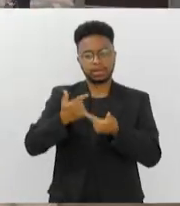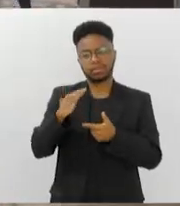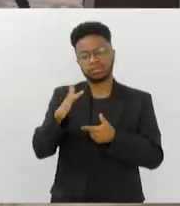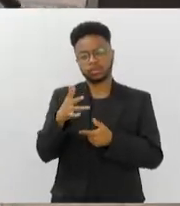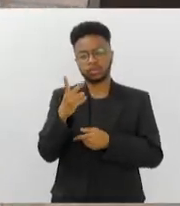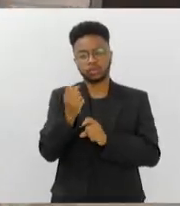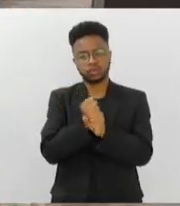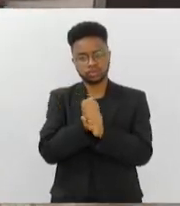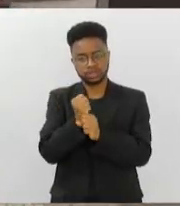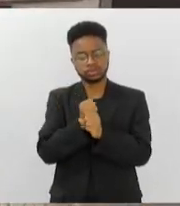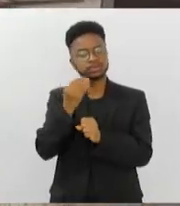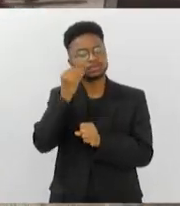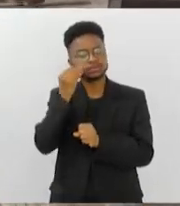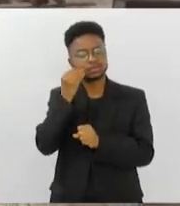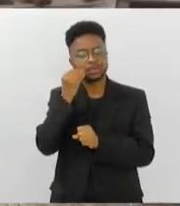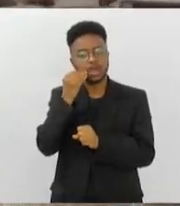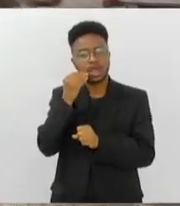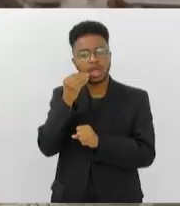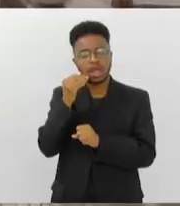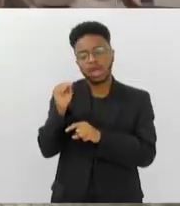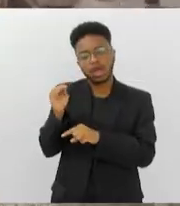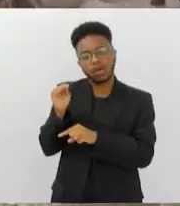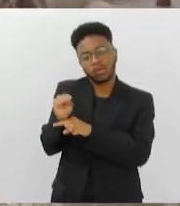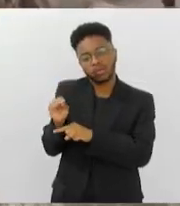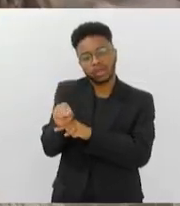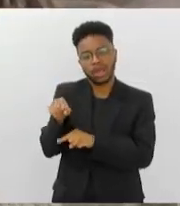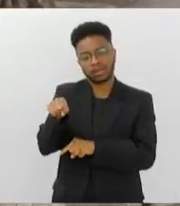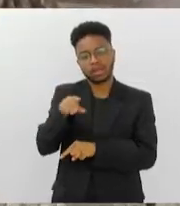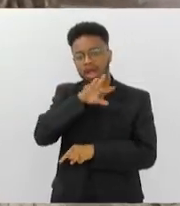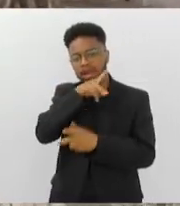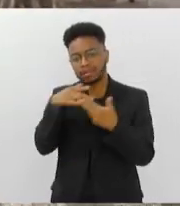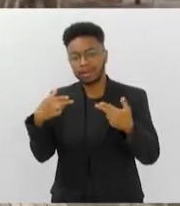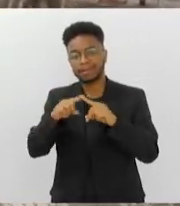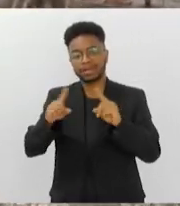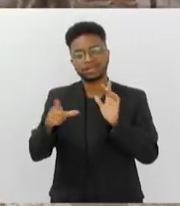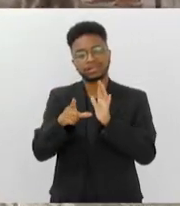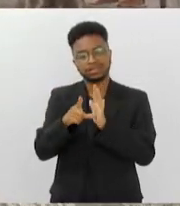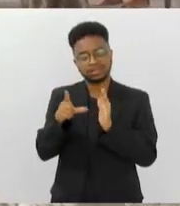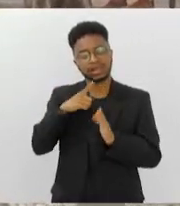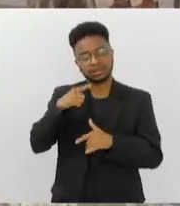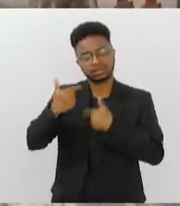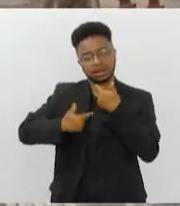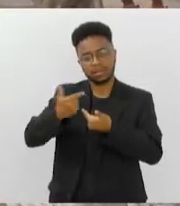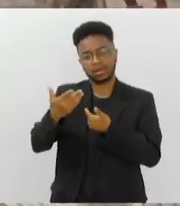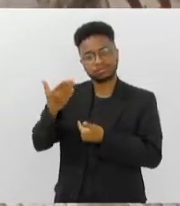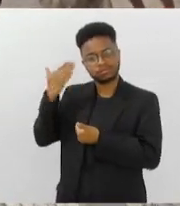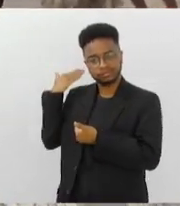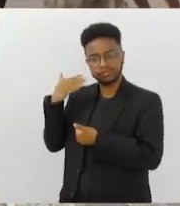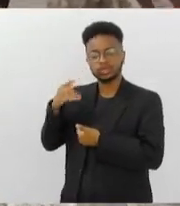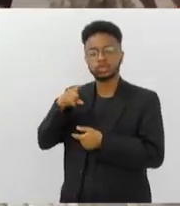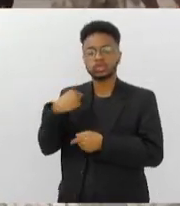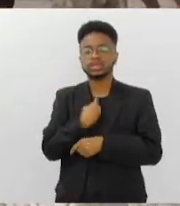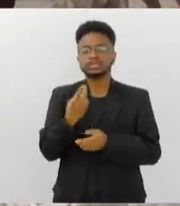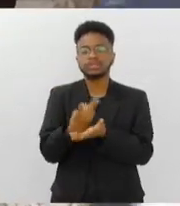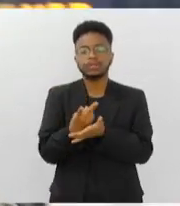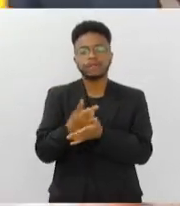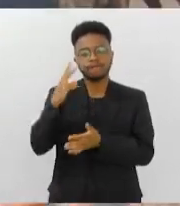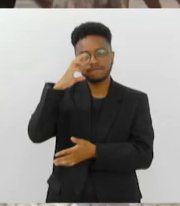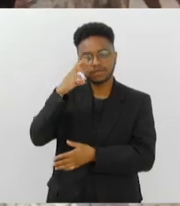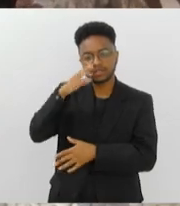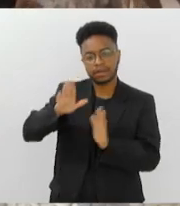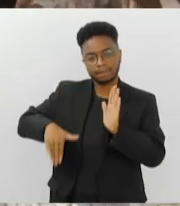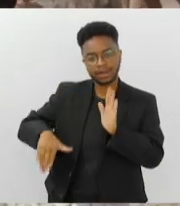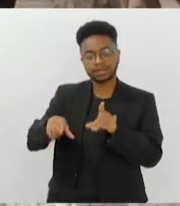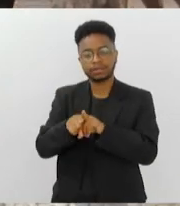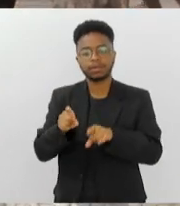somente na reabilitação desses animais. Mas o trabalho, ele é anterior a isso, inclusive. A gente faz o monitoramento das praias, as praias elas são monitoradas. E quando